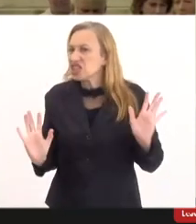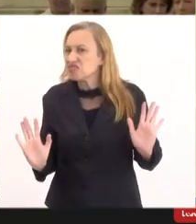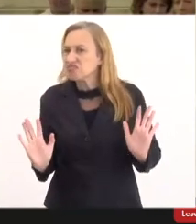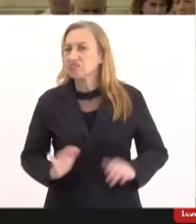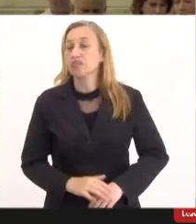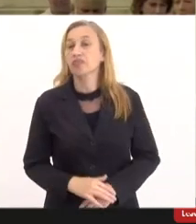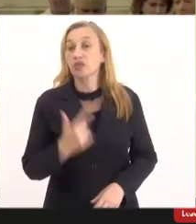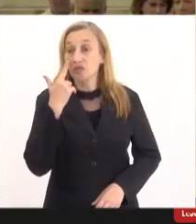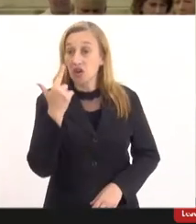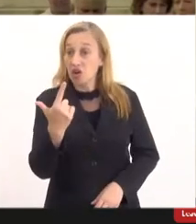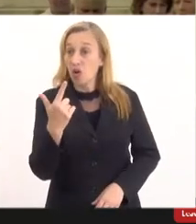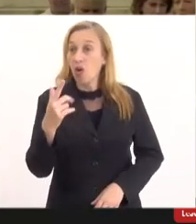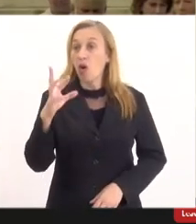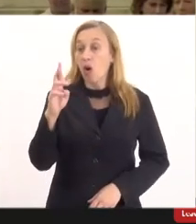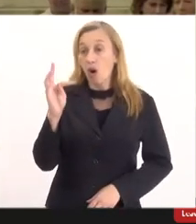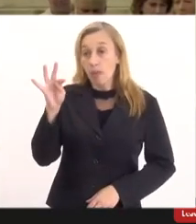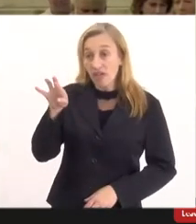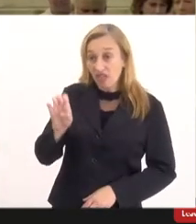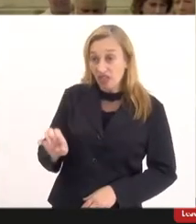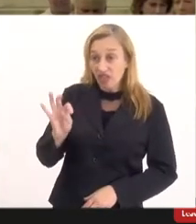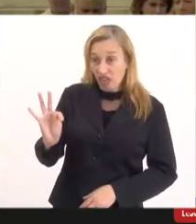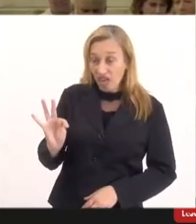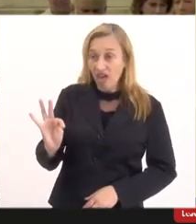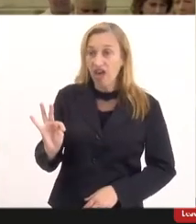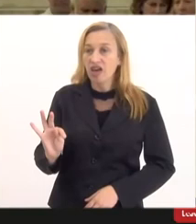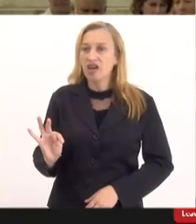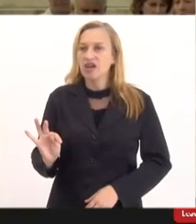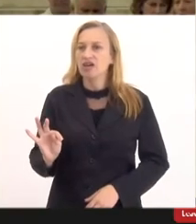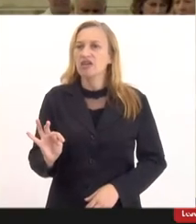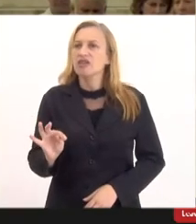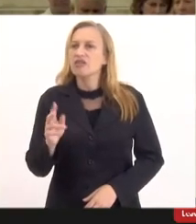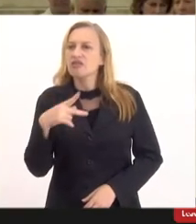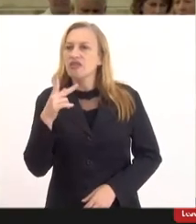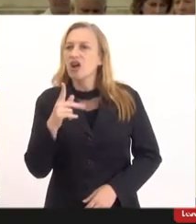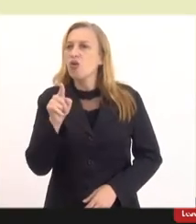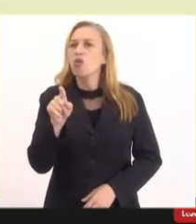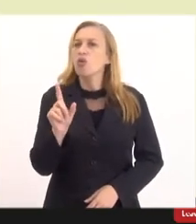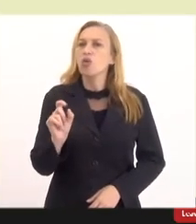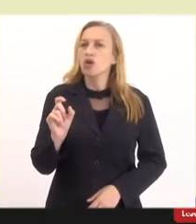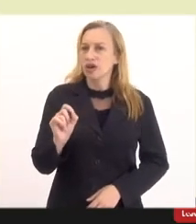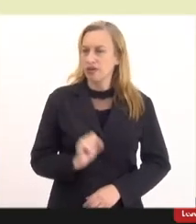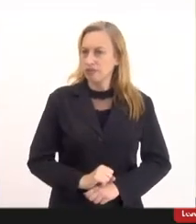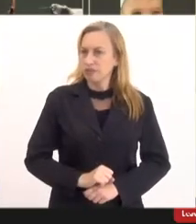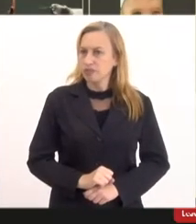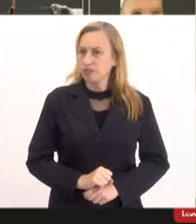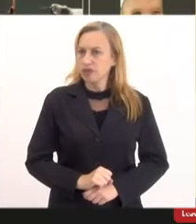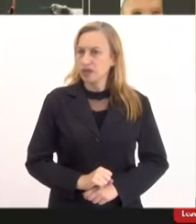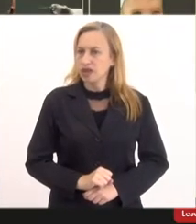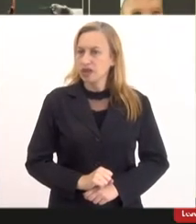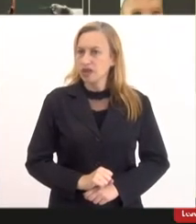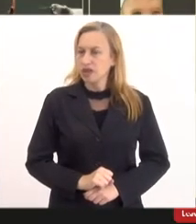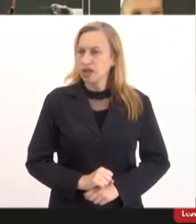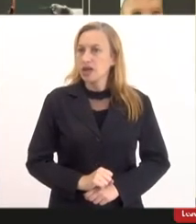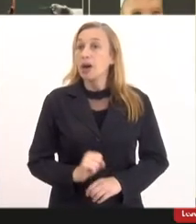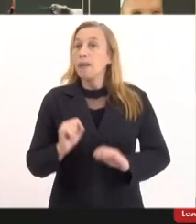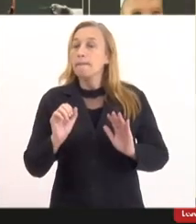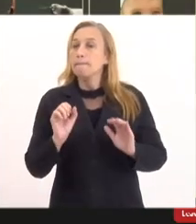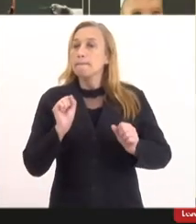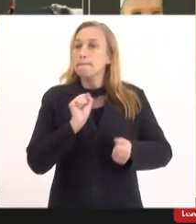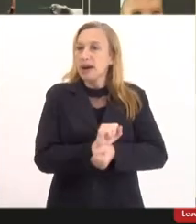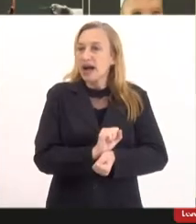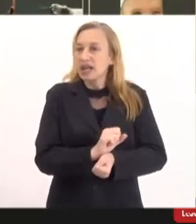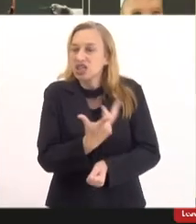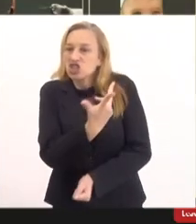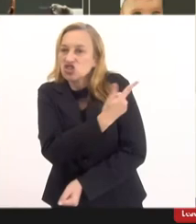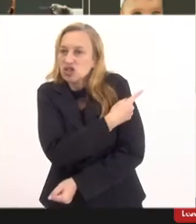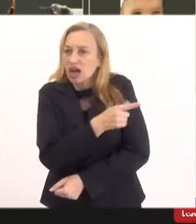Robert Malone disse se há risco deve haver escolha isso para mim é a máxima que eu queria que ficasse com vocês parem de injetar